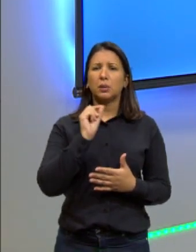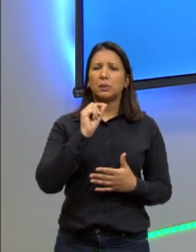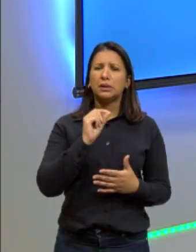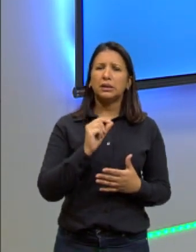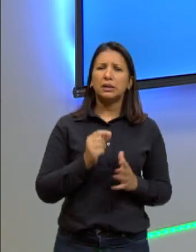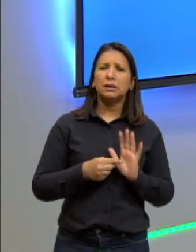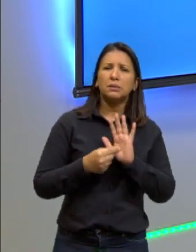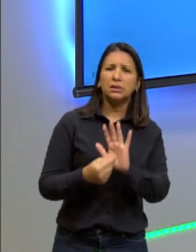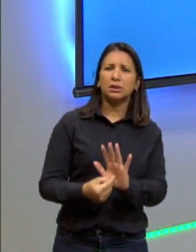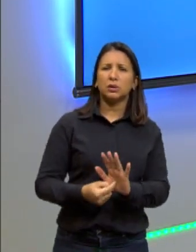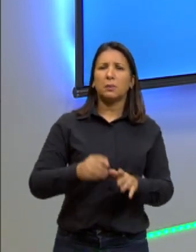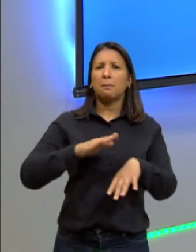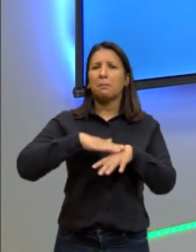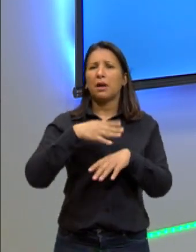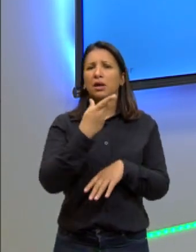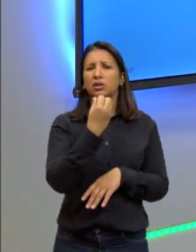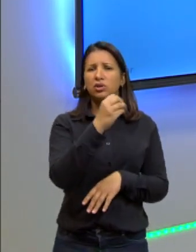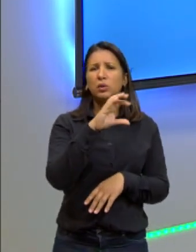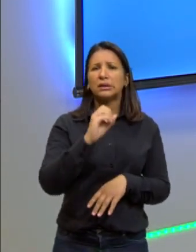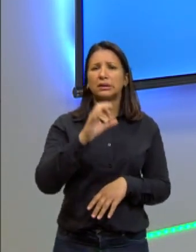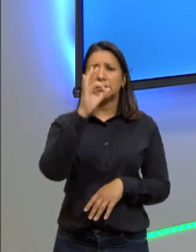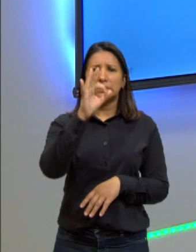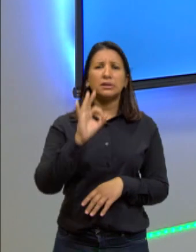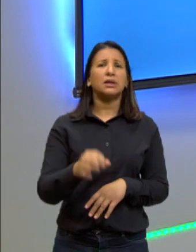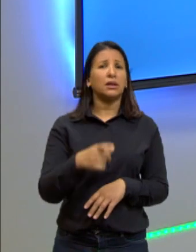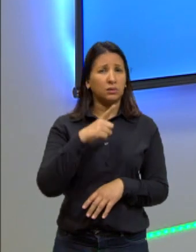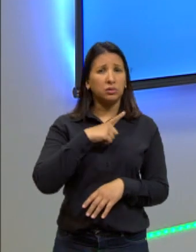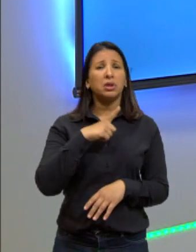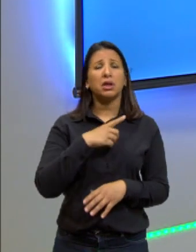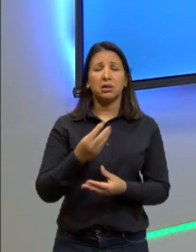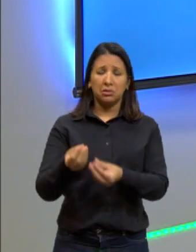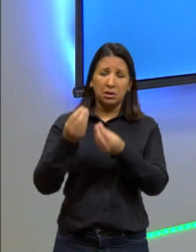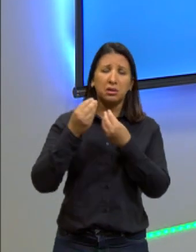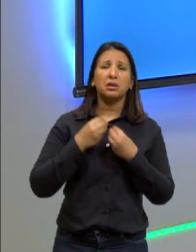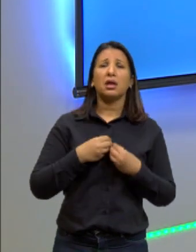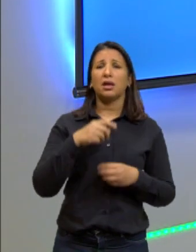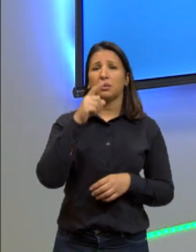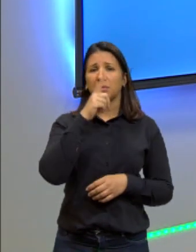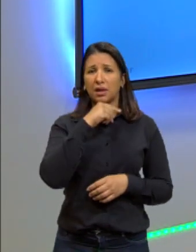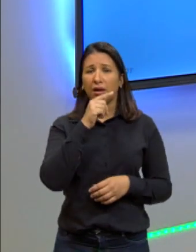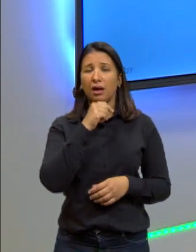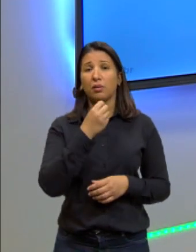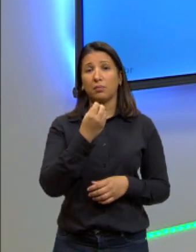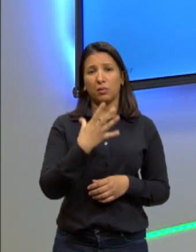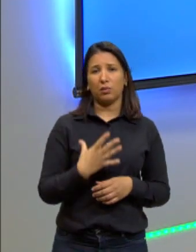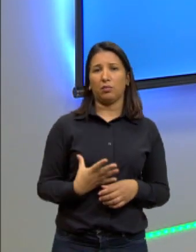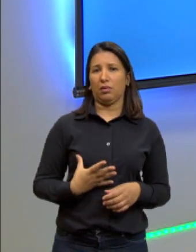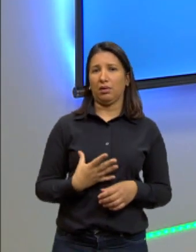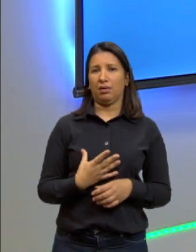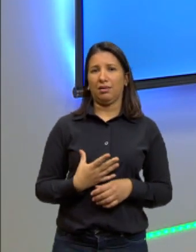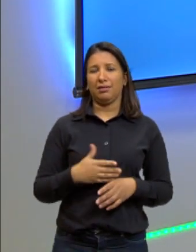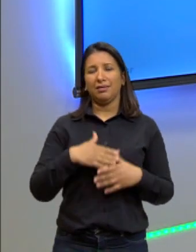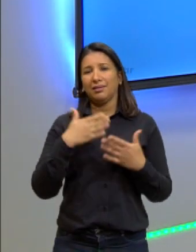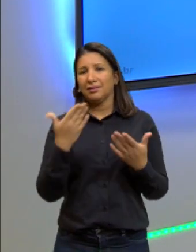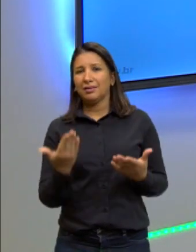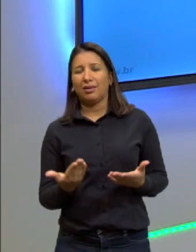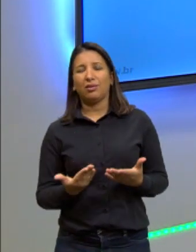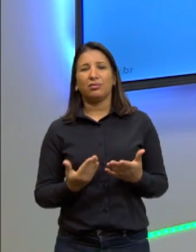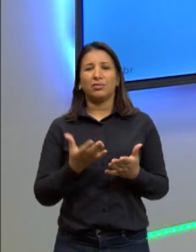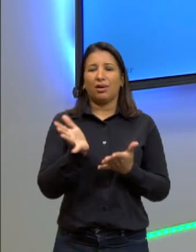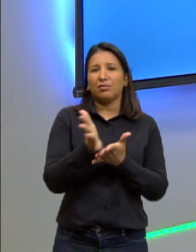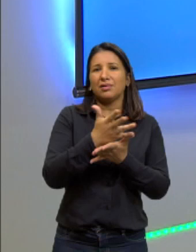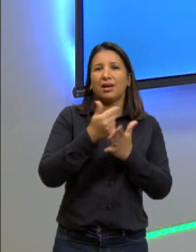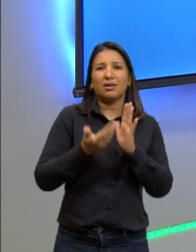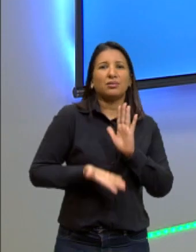mais de 80% tem água tratada. Então, isso não é um dado alto, se nós formos pegar a nível de Brasil.